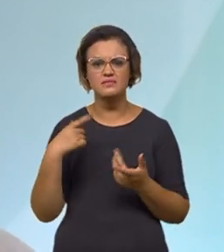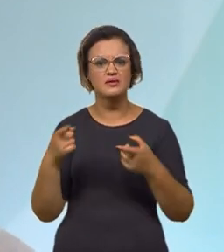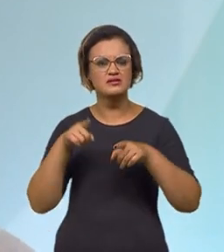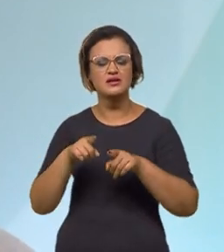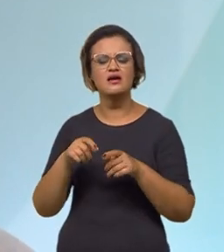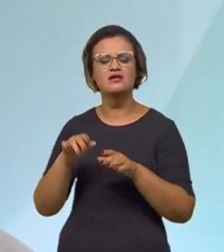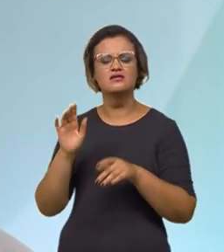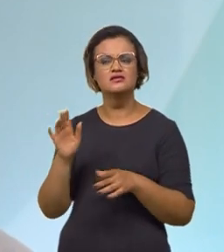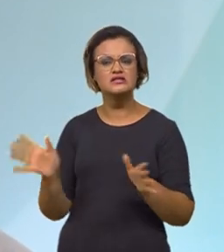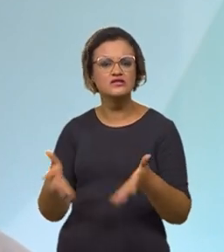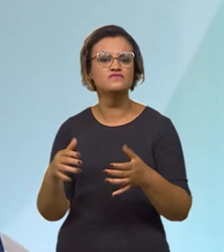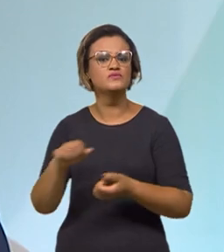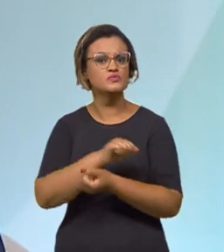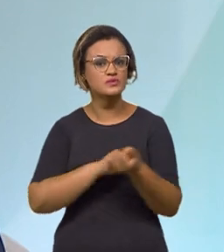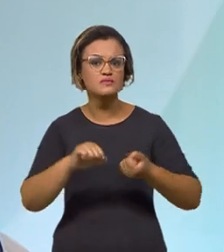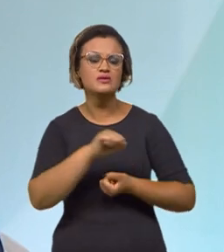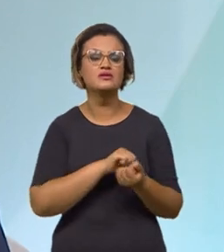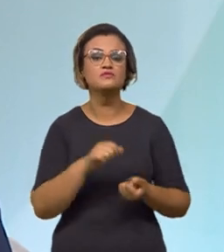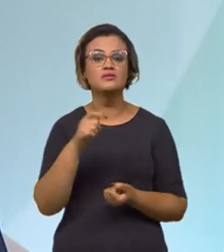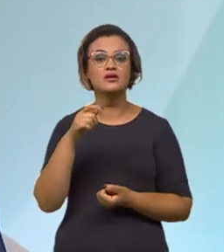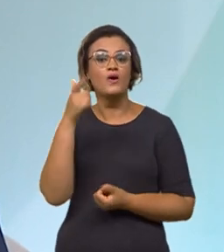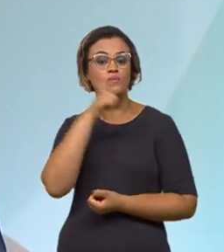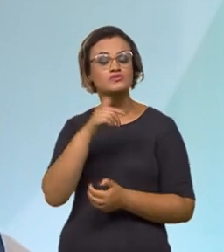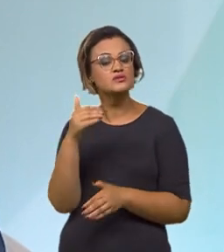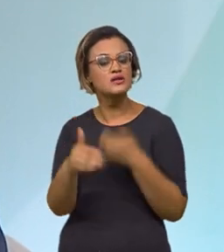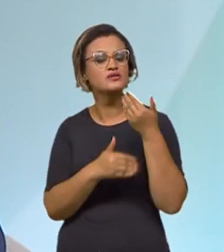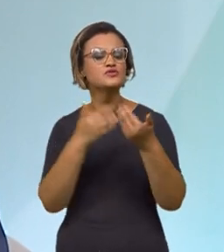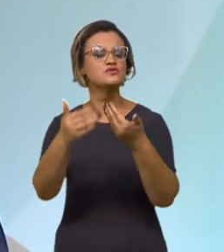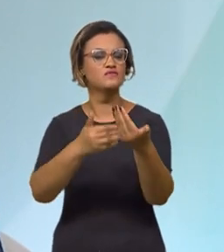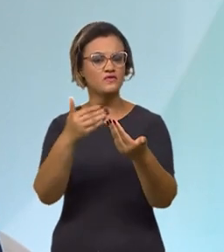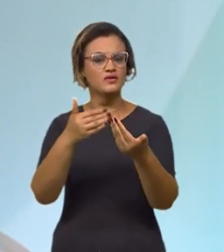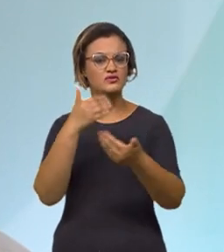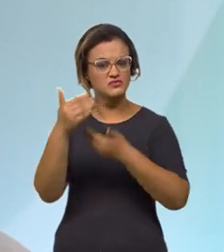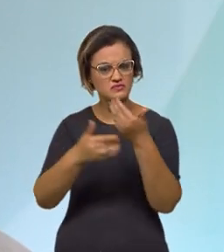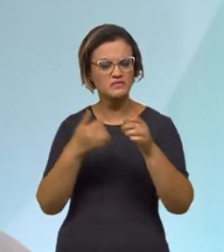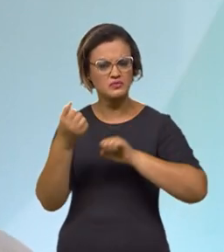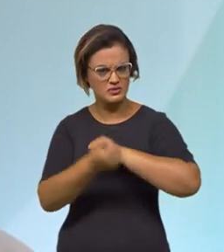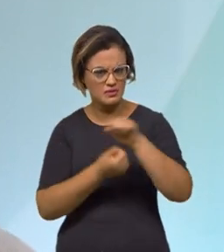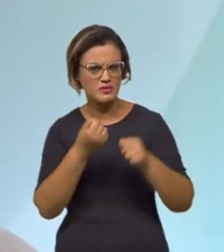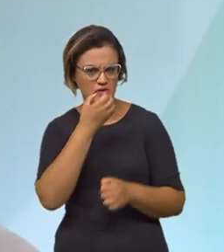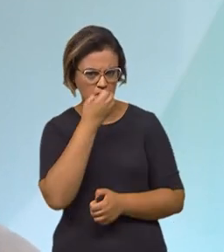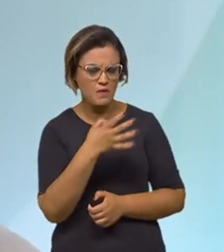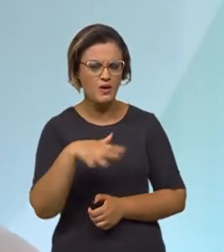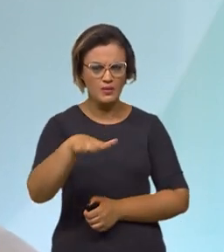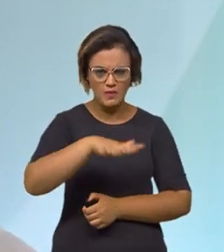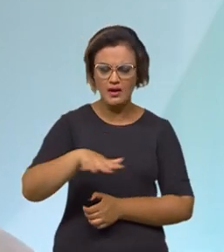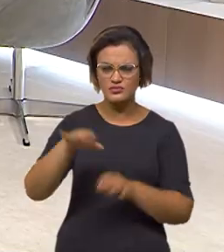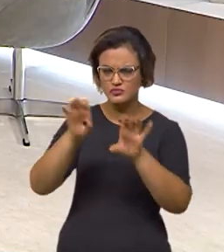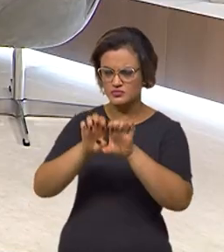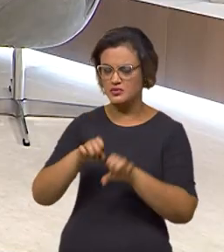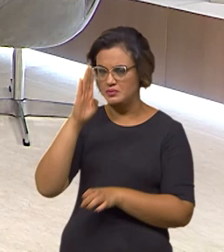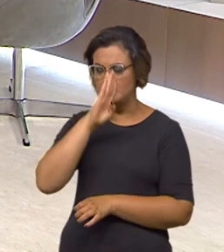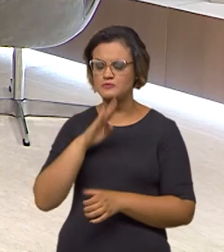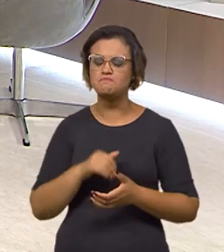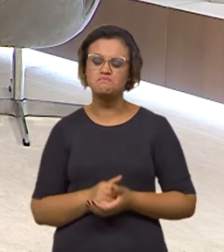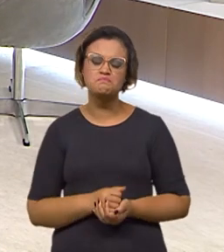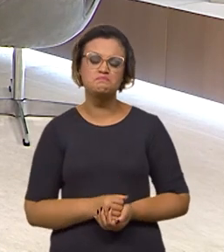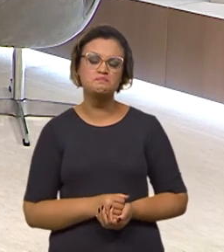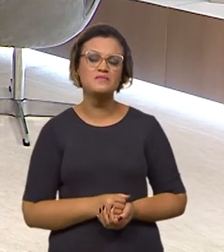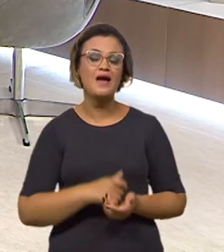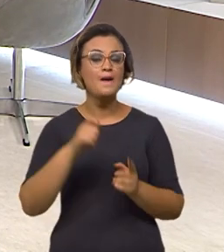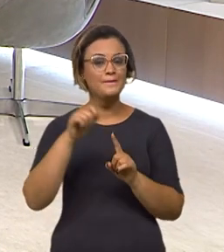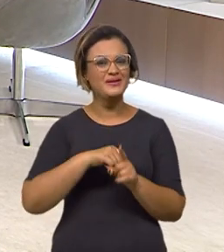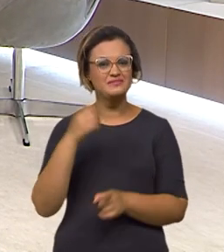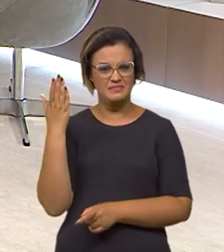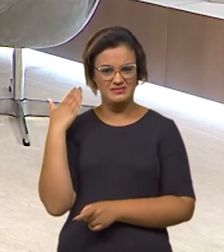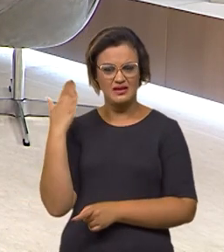sustentabilidade é importante para que a gente consiga avançar de forma sustentável no que tange a área de infraestrutura no país. O senhor, o mês passado,